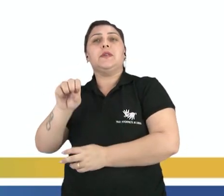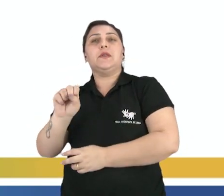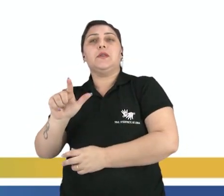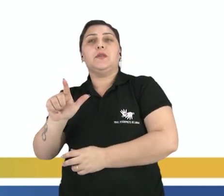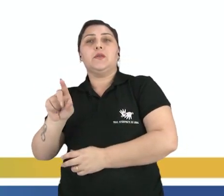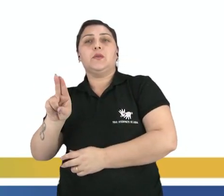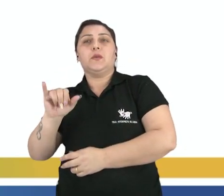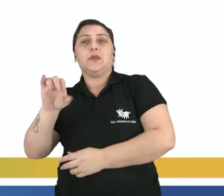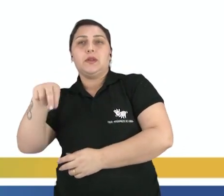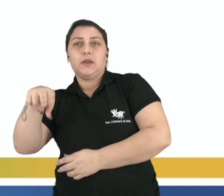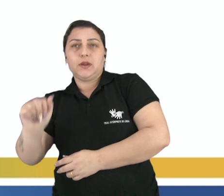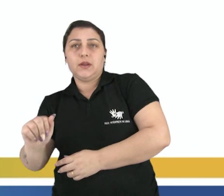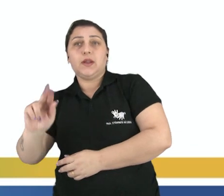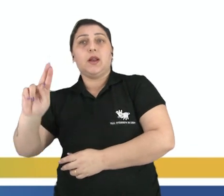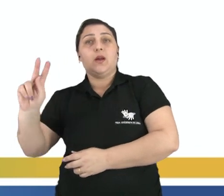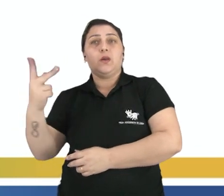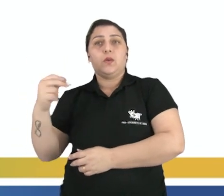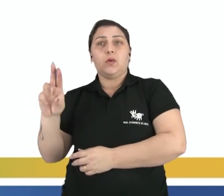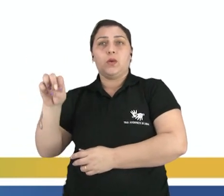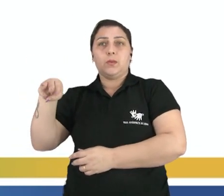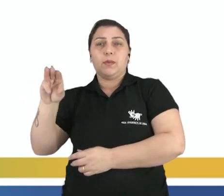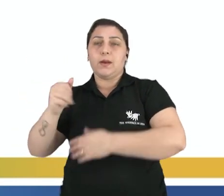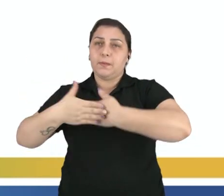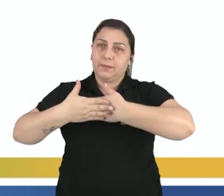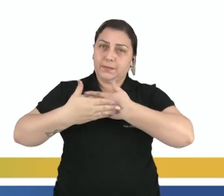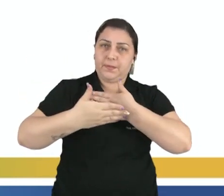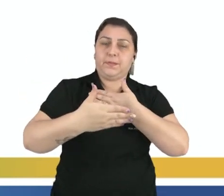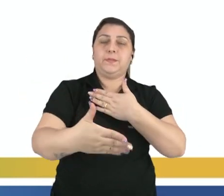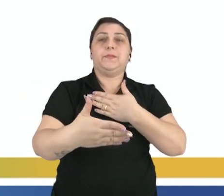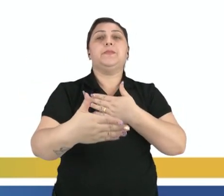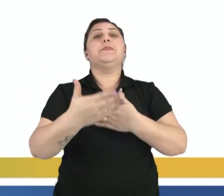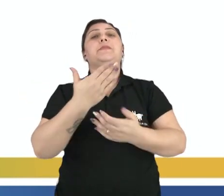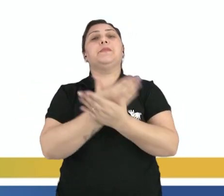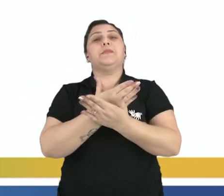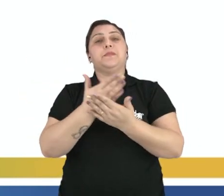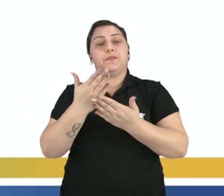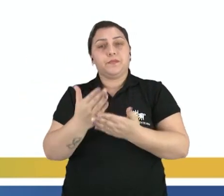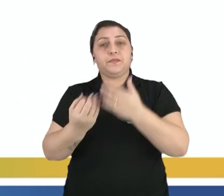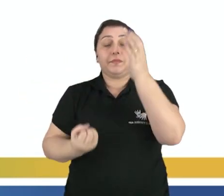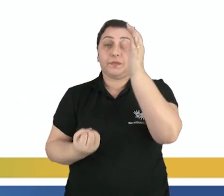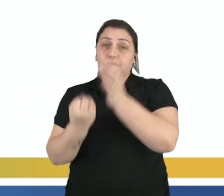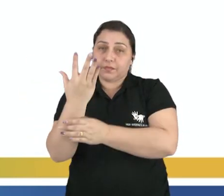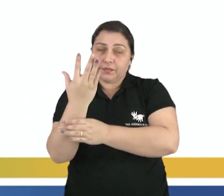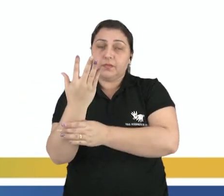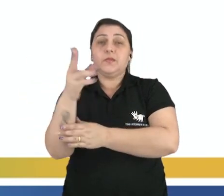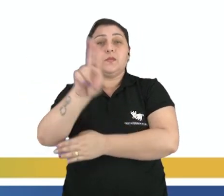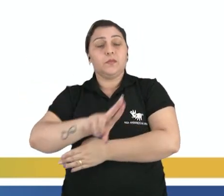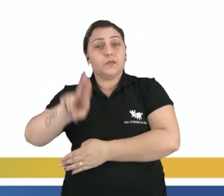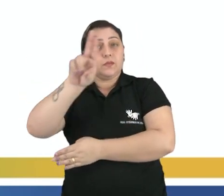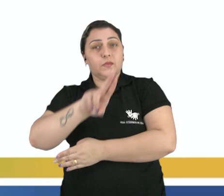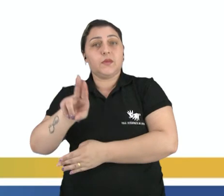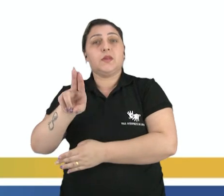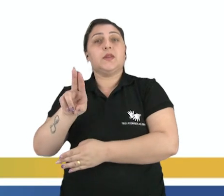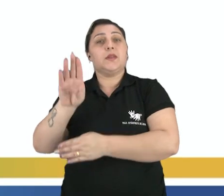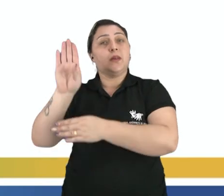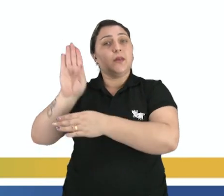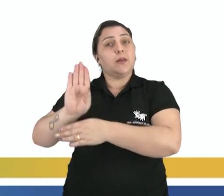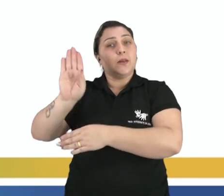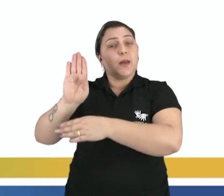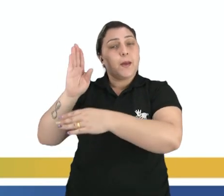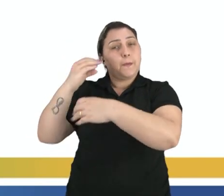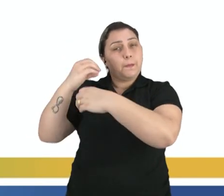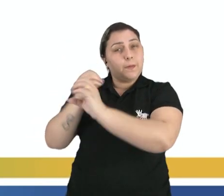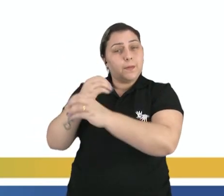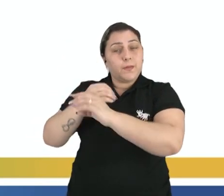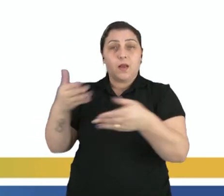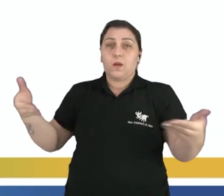codificante da insulina humana. Foi a partir daí que começou a surgir o uso das biotecnologias atuais,